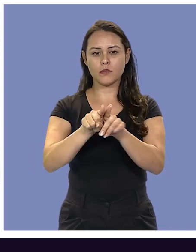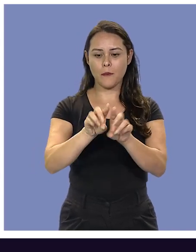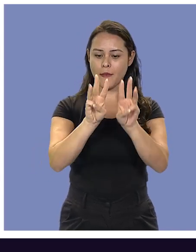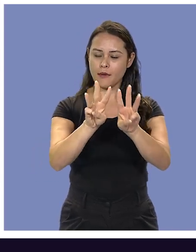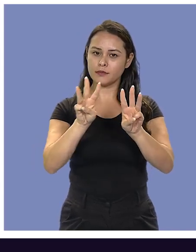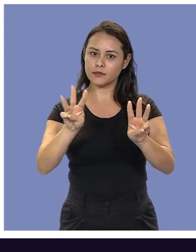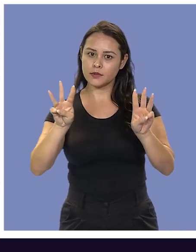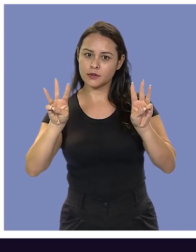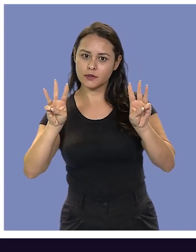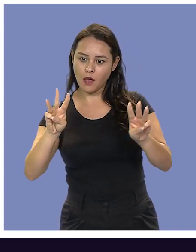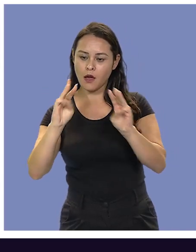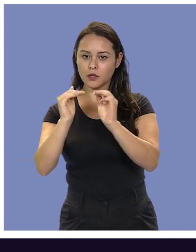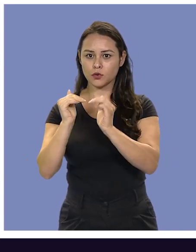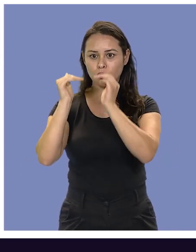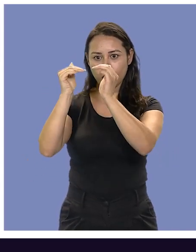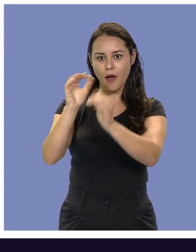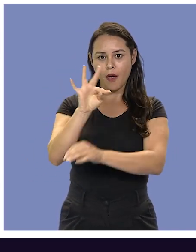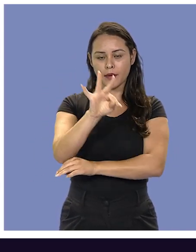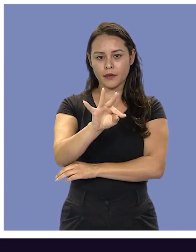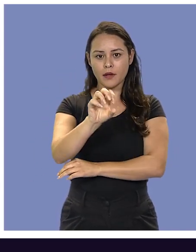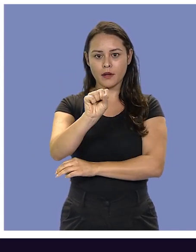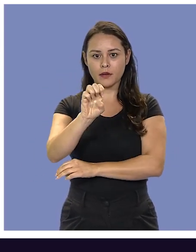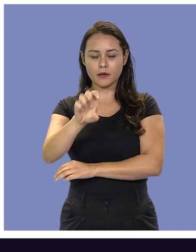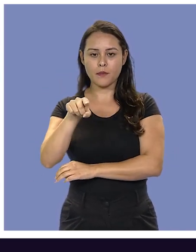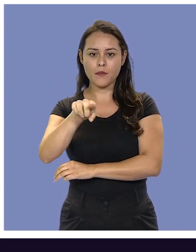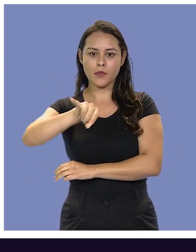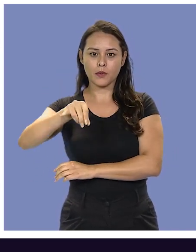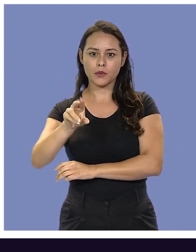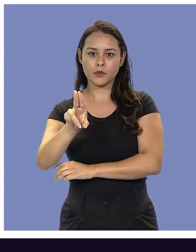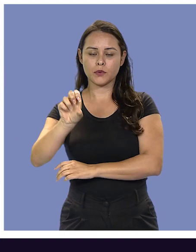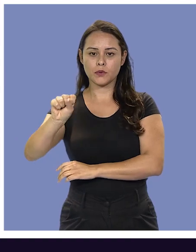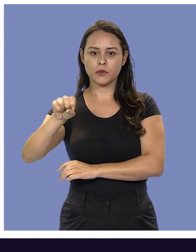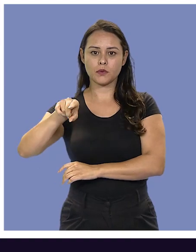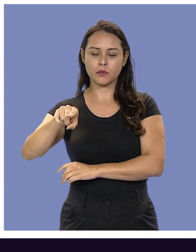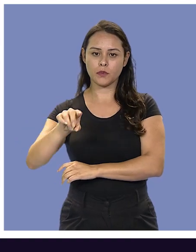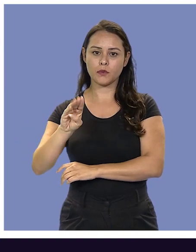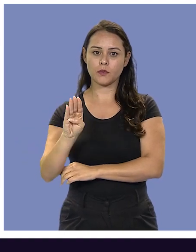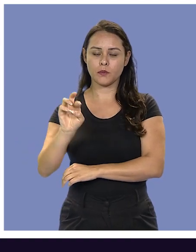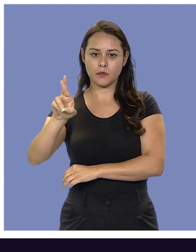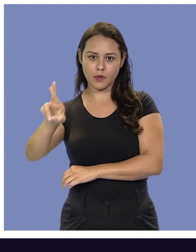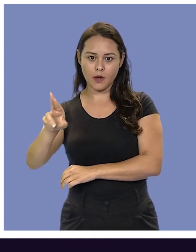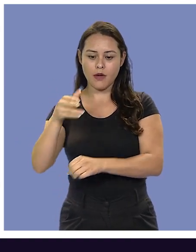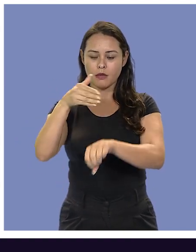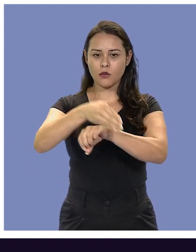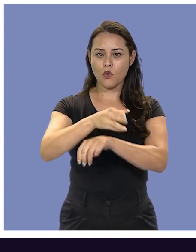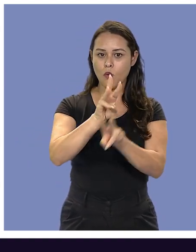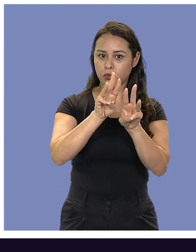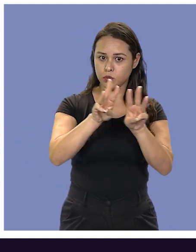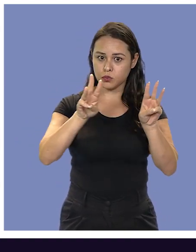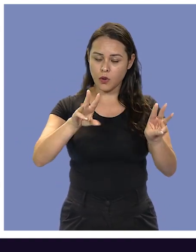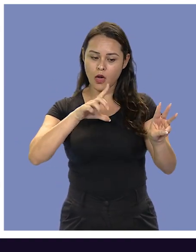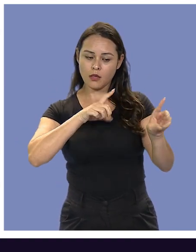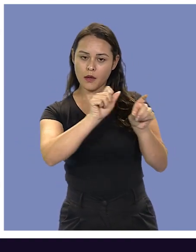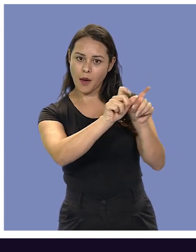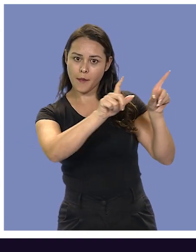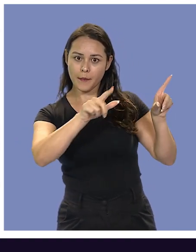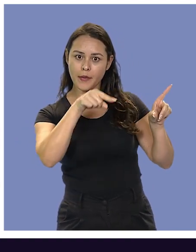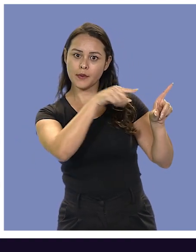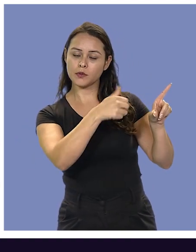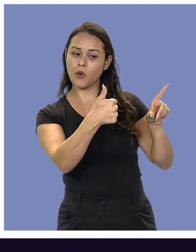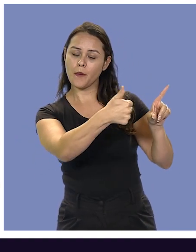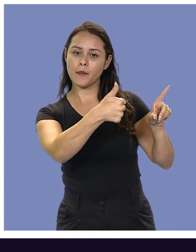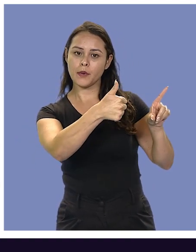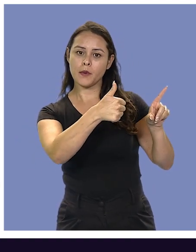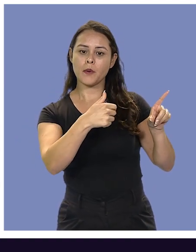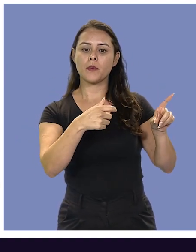justificativa pelo site do Tribunal Superior Eleitoral, o tse.jus.br. Entrou no site, logo na primeira